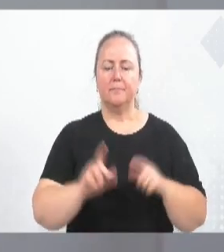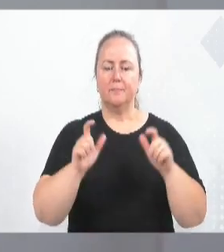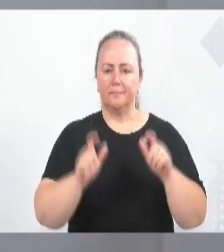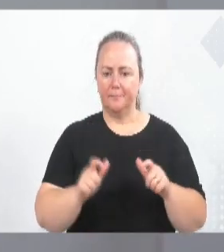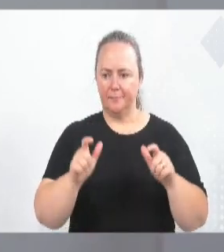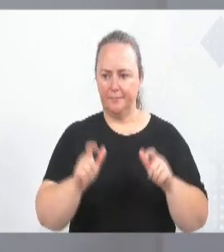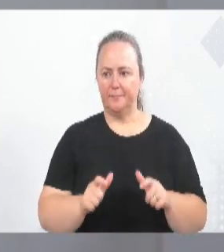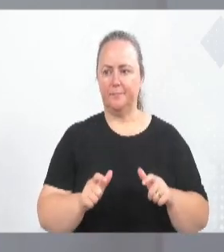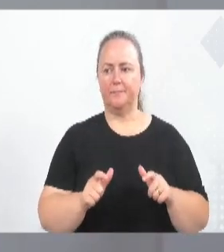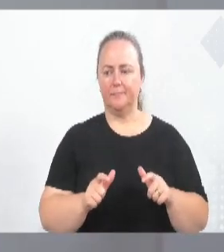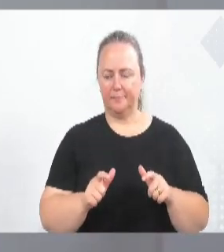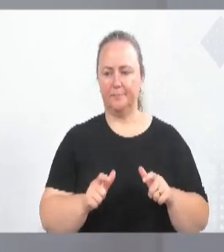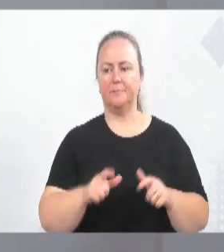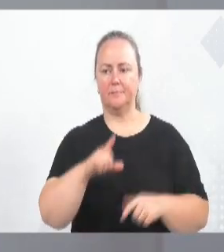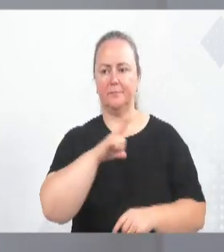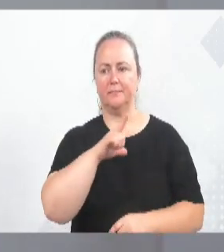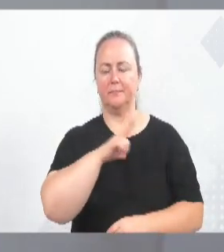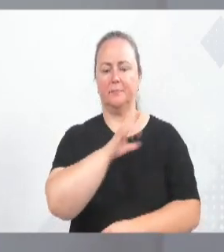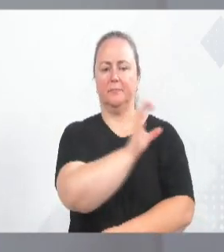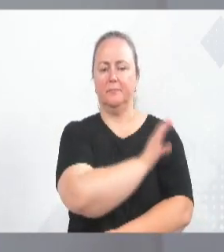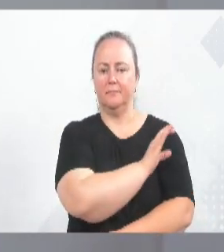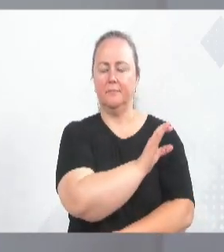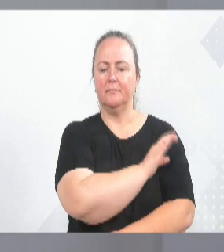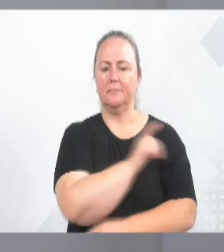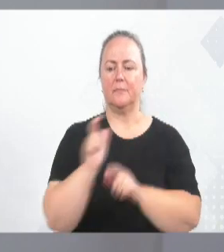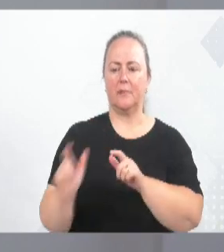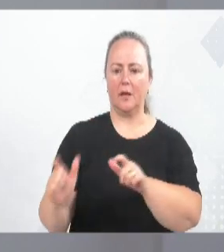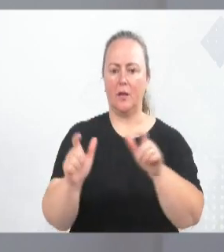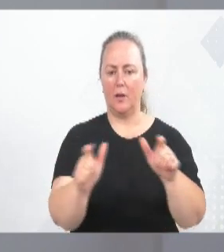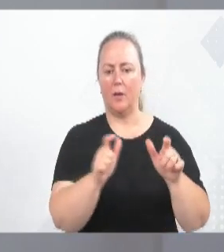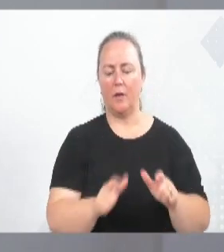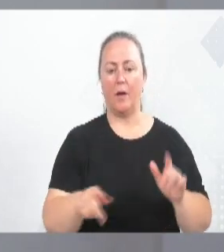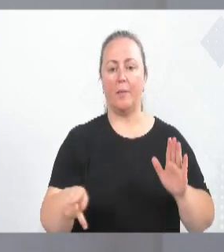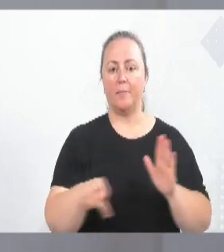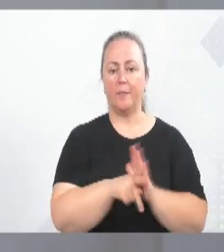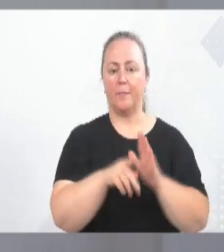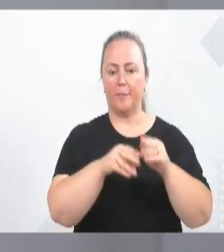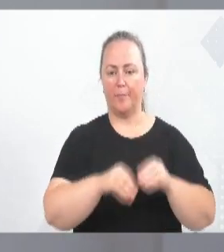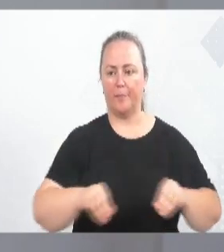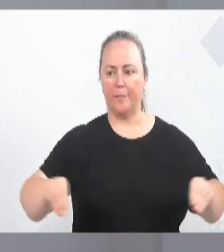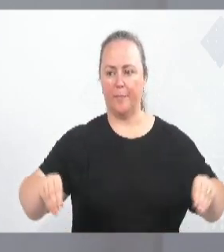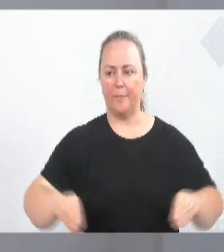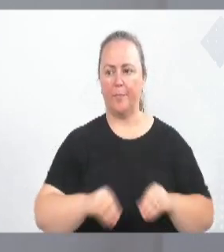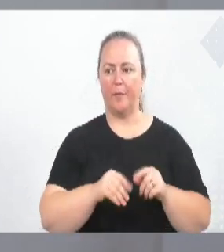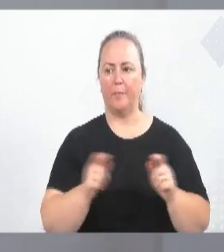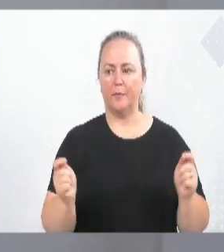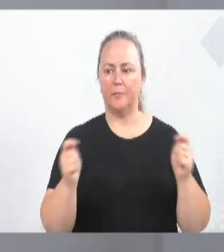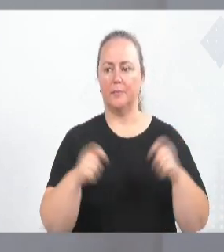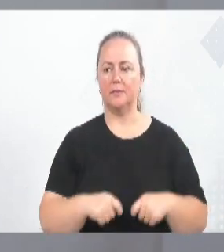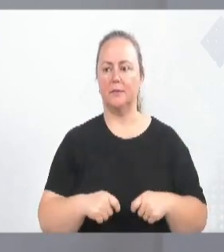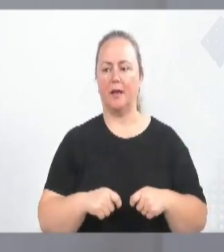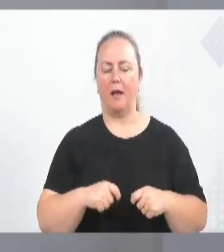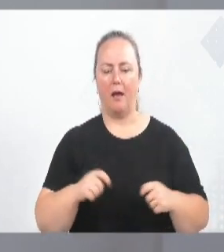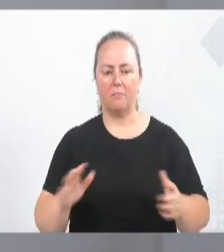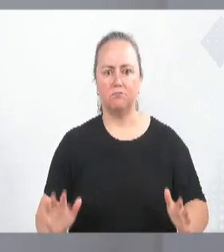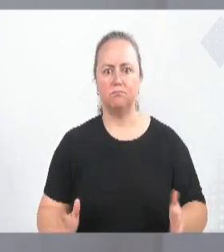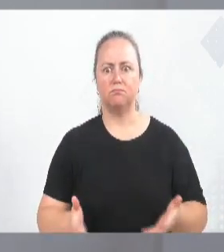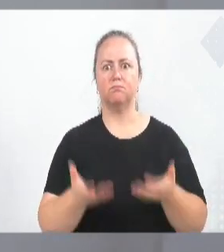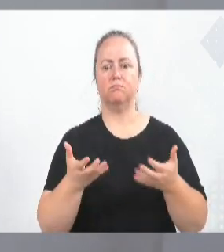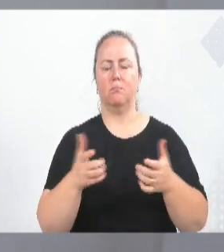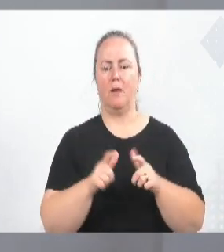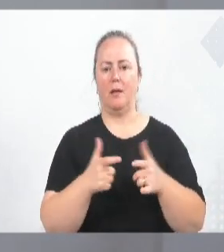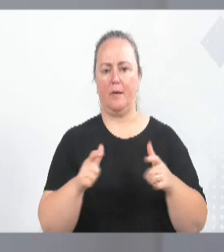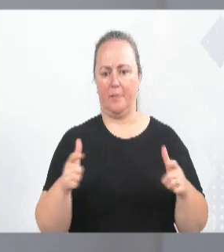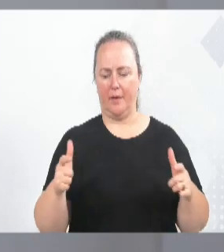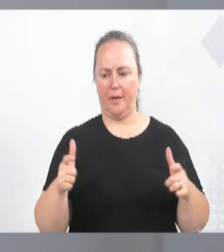Nós temos hoje CIs e educandários que têm terreno, vereador Beltrame, para que a gente possa fazer essa ampliação. Esses